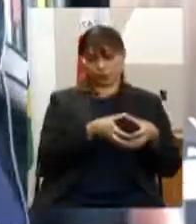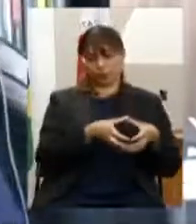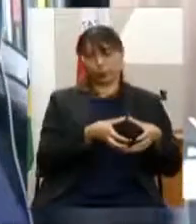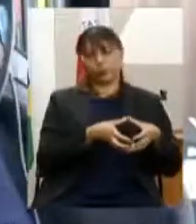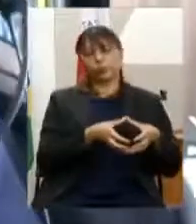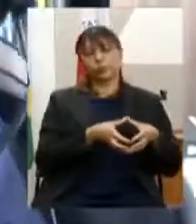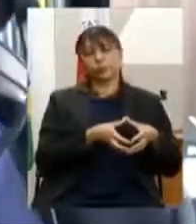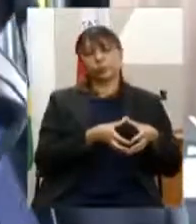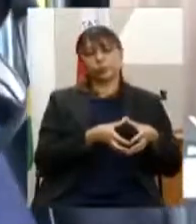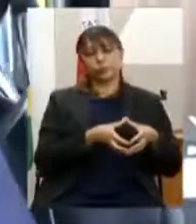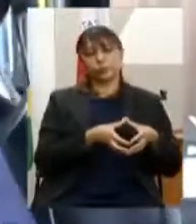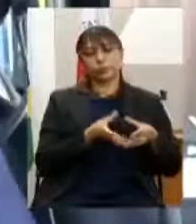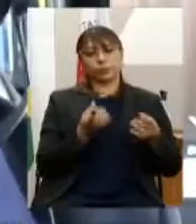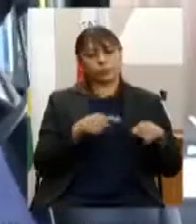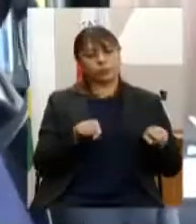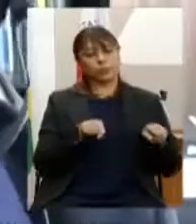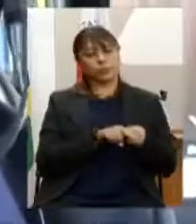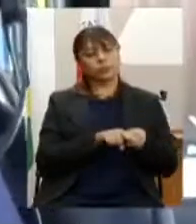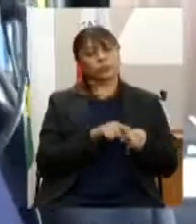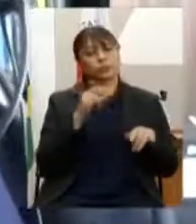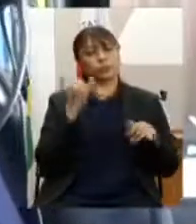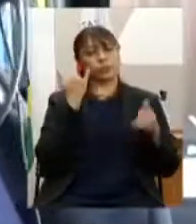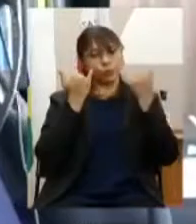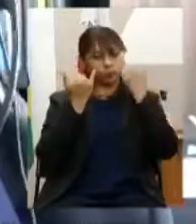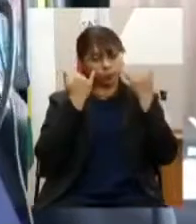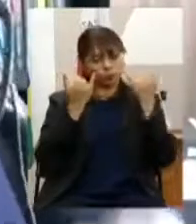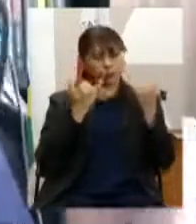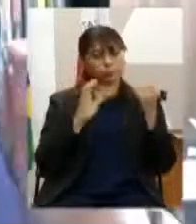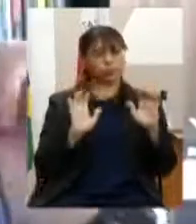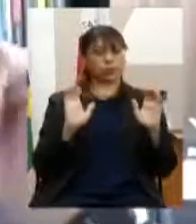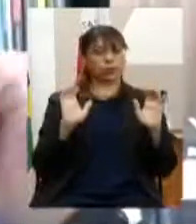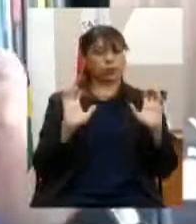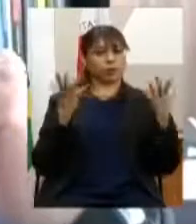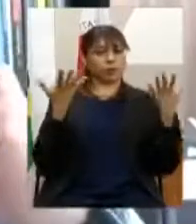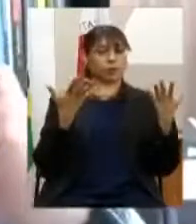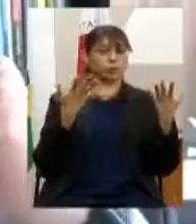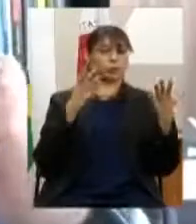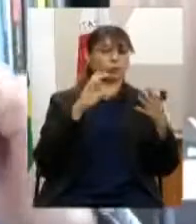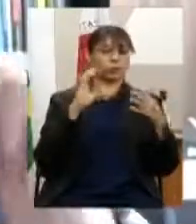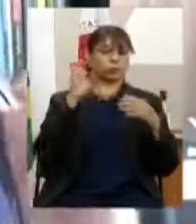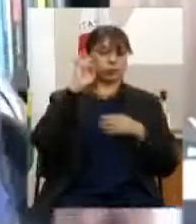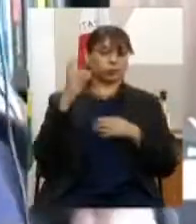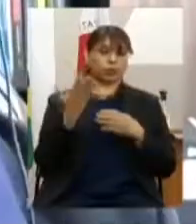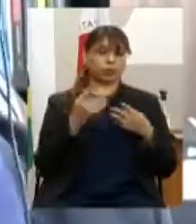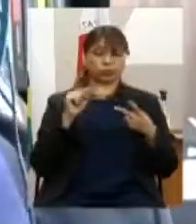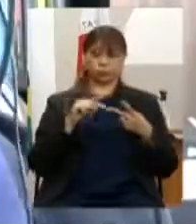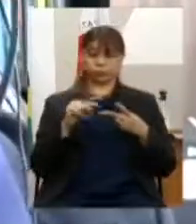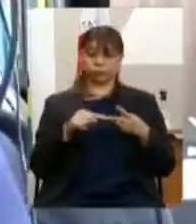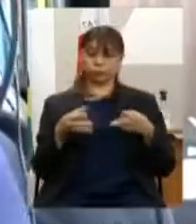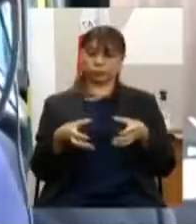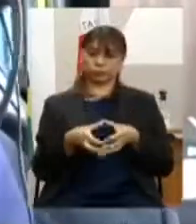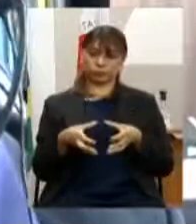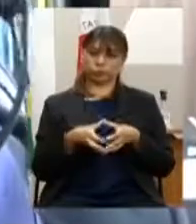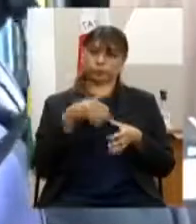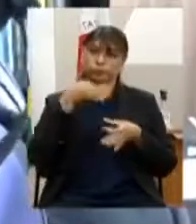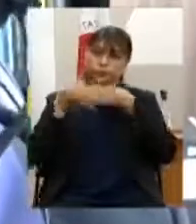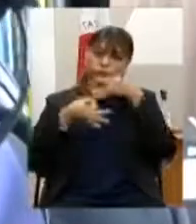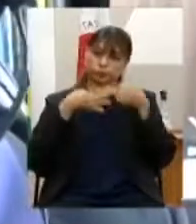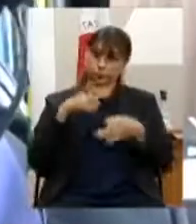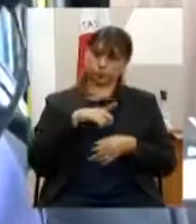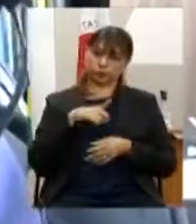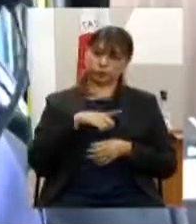enquadrado em parcerias informações e eventos culturais agora eu vou ler aqui as sugestões colocadas no